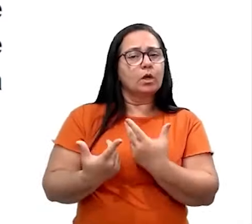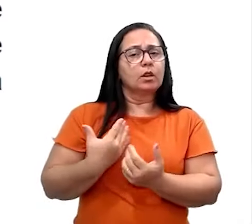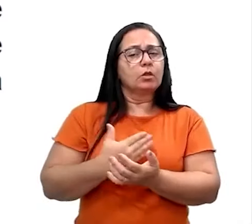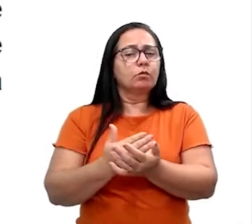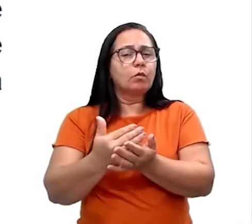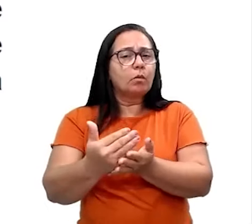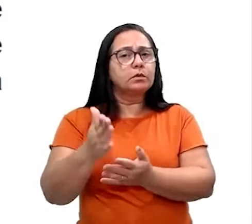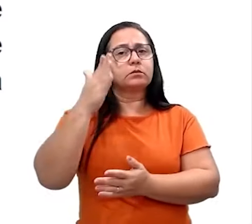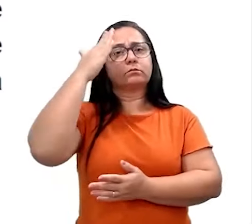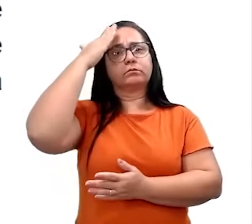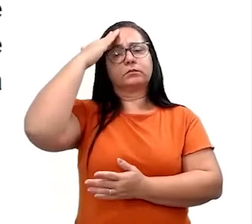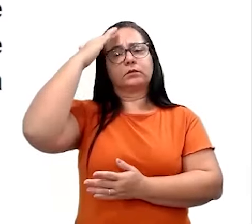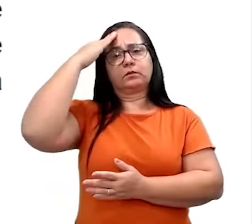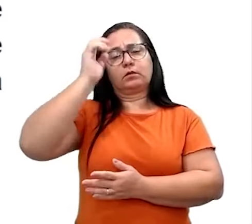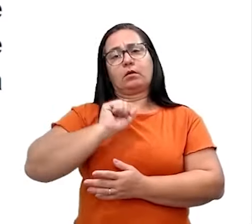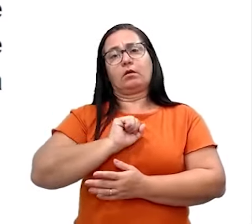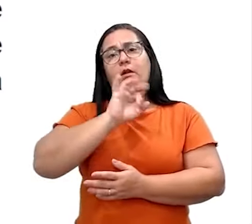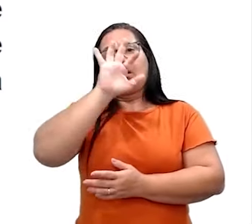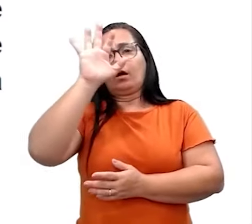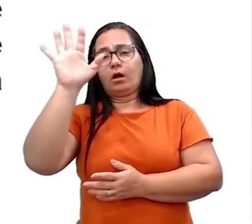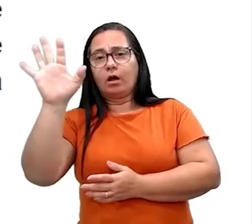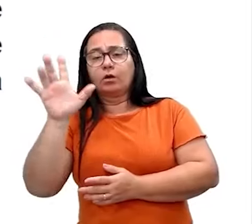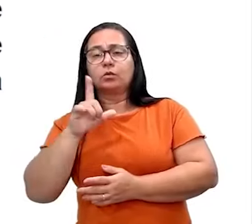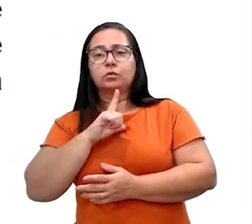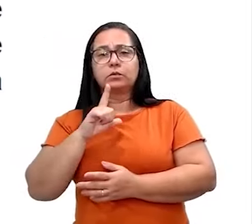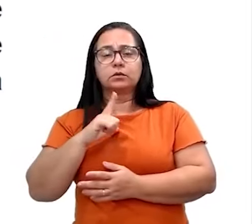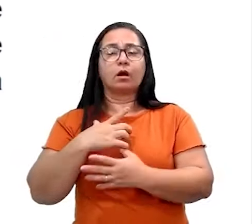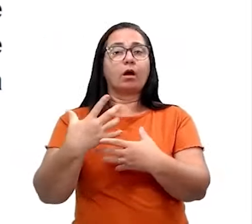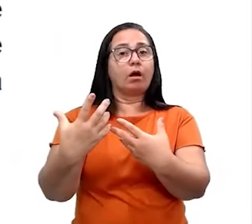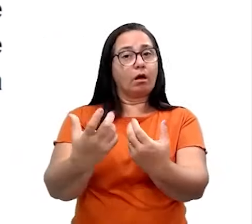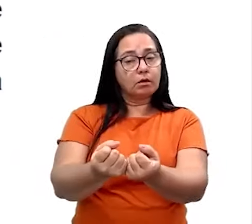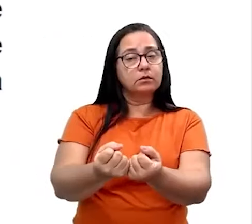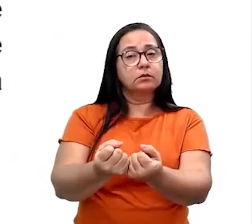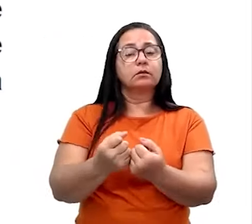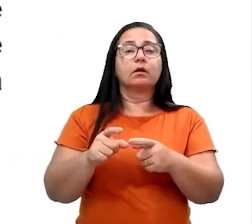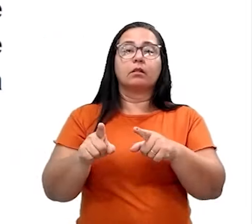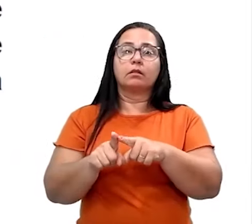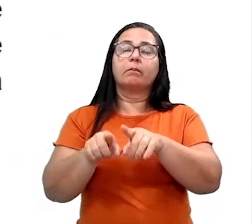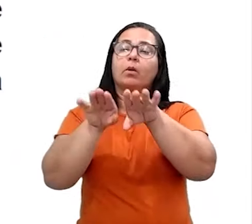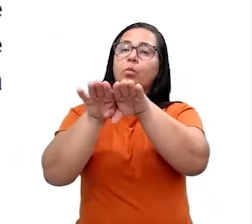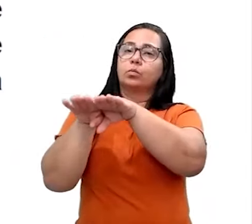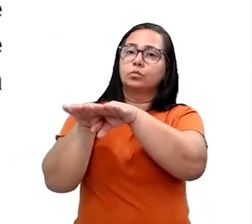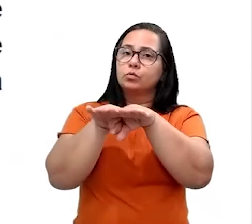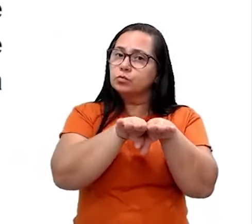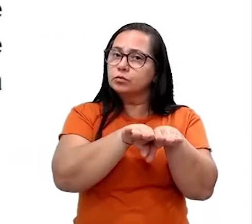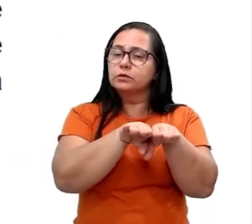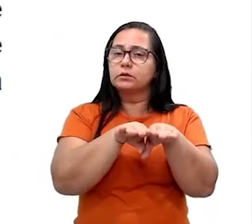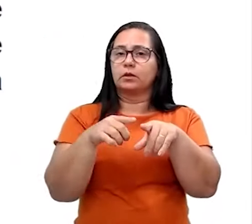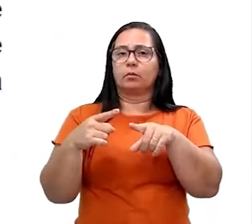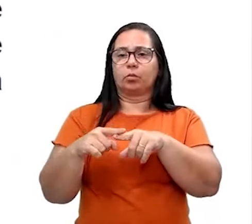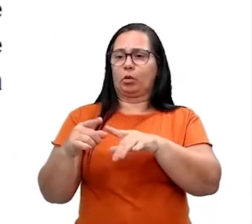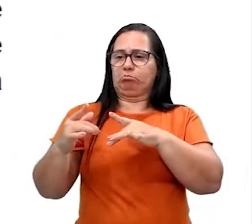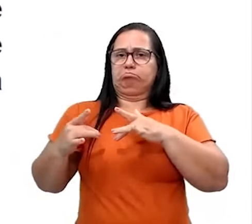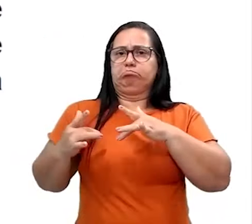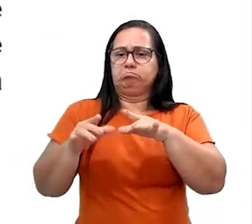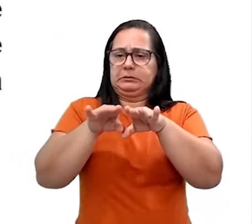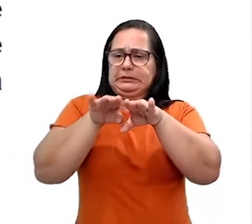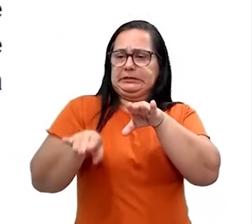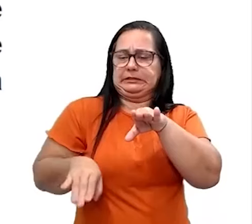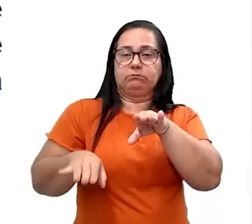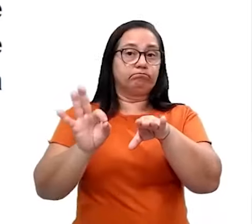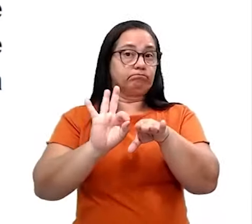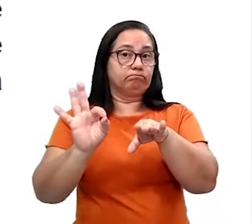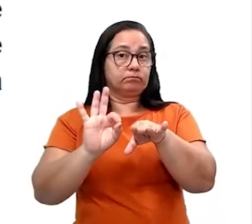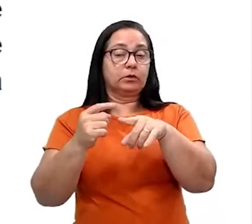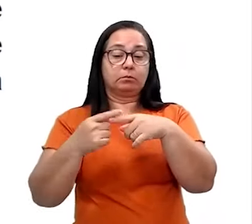outro, eu vou começar a entender o outro, eu vou começar a ter essa questão da tolerância. Justiça, eu não vou agir de forma injusta, porque a